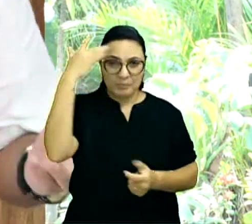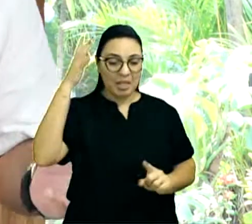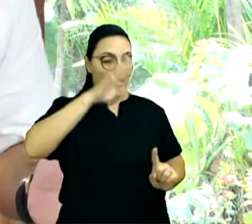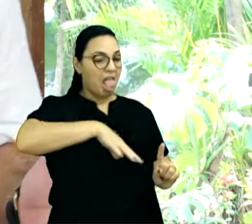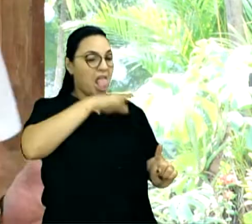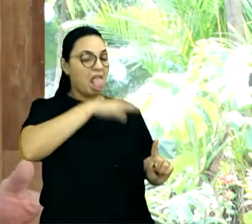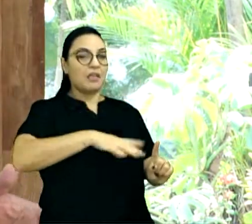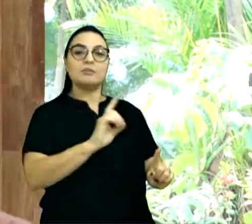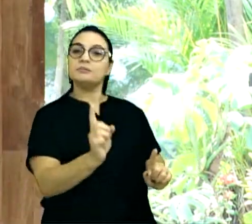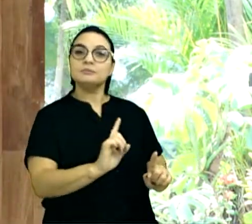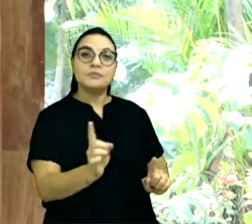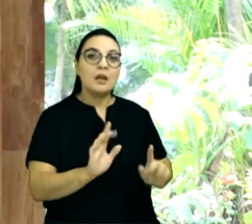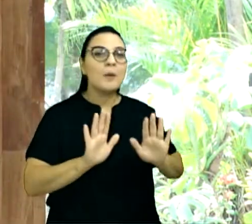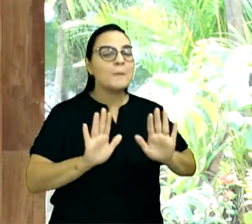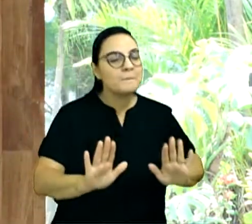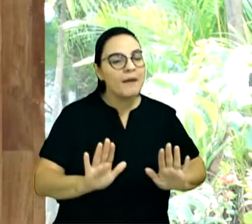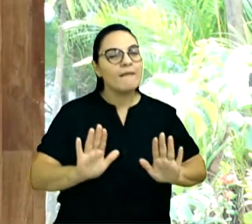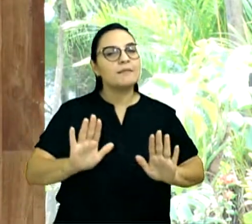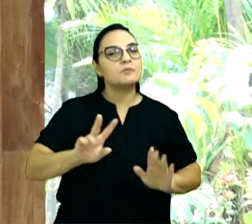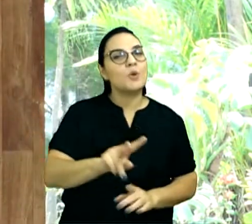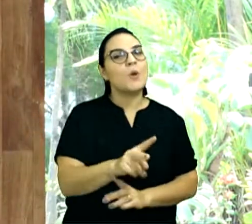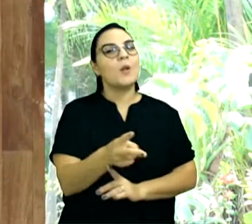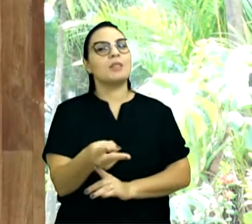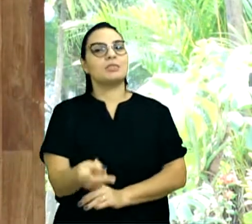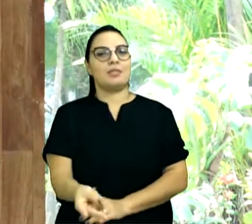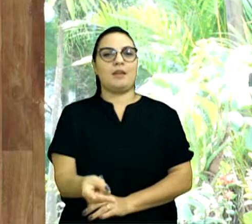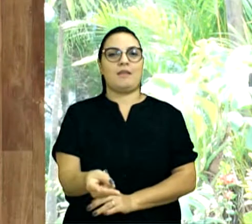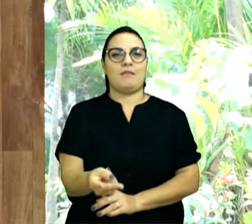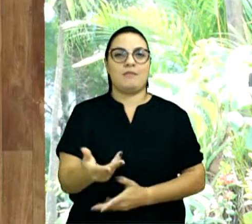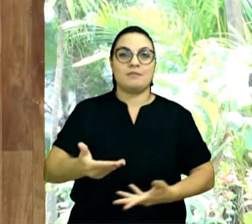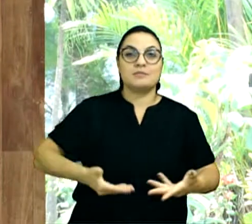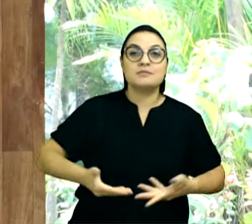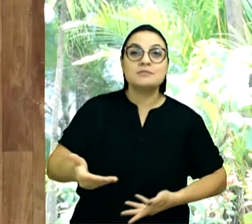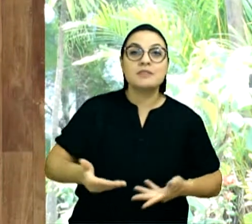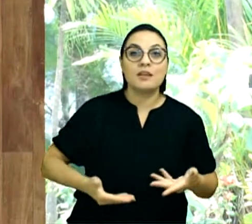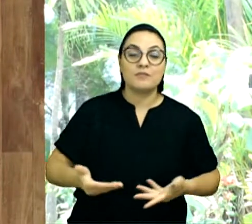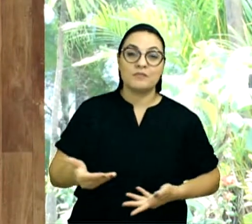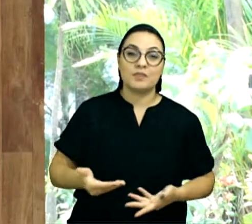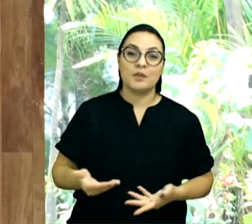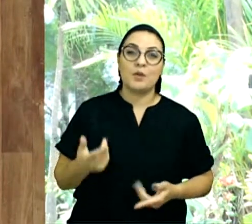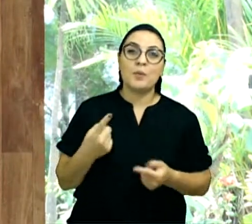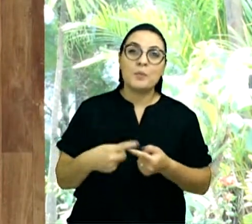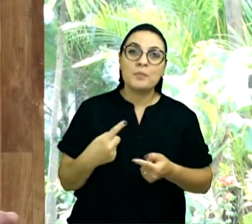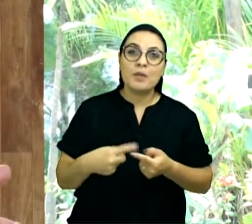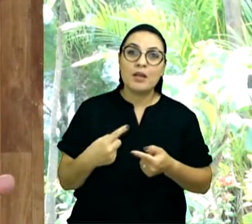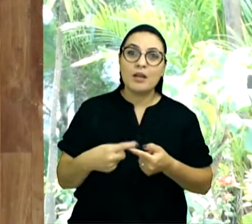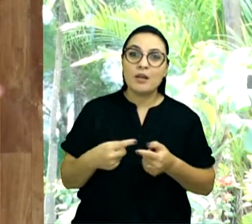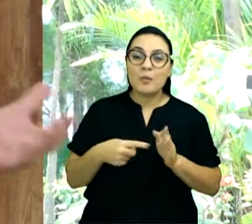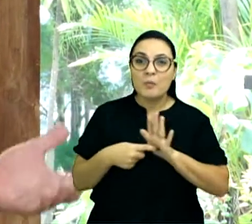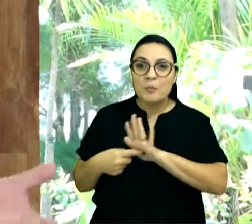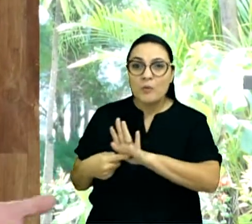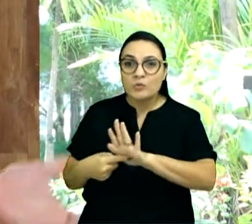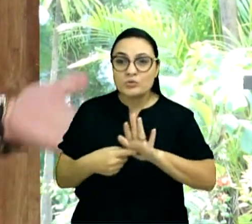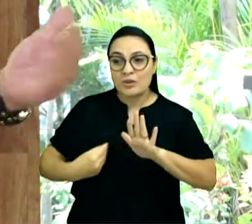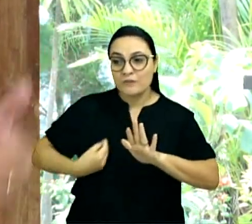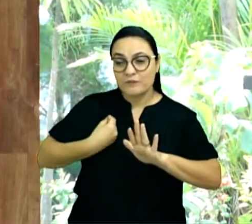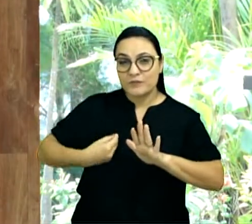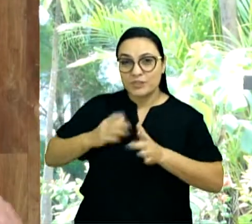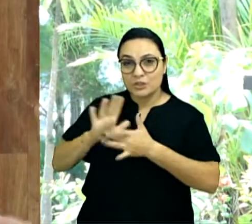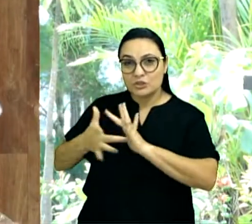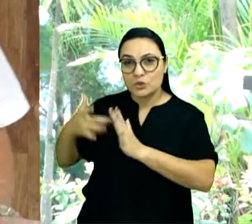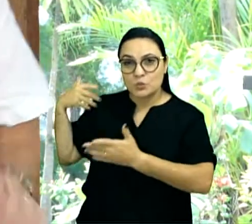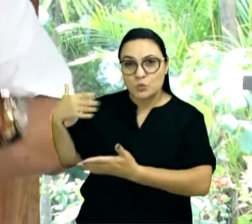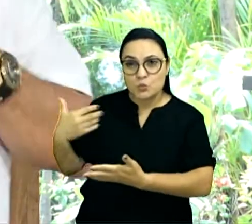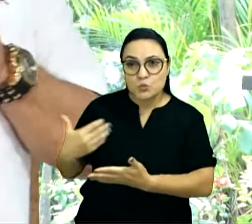servir. E o serviço do Senhor foi tão tremendo, tão completo, que Ele deu a sua vida por resgate de